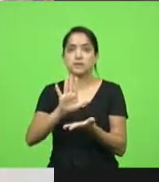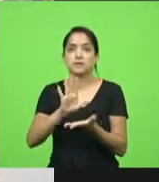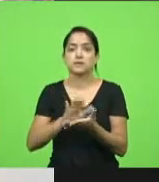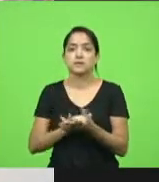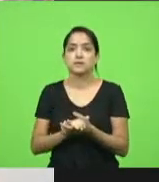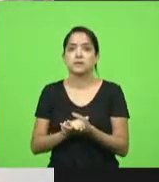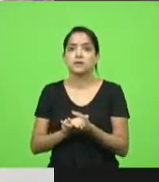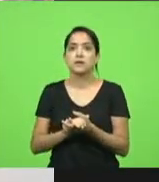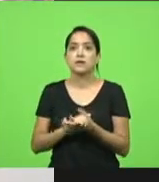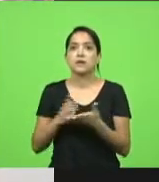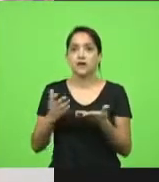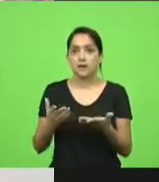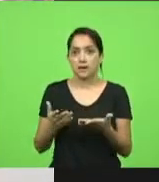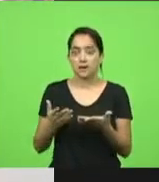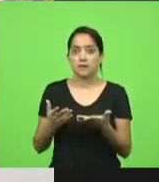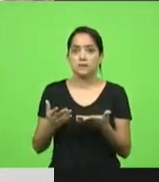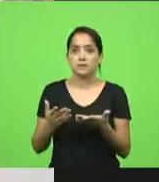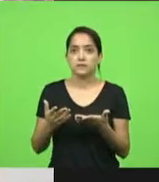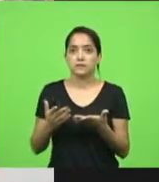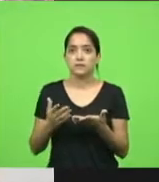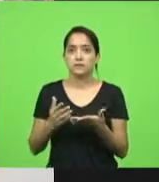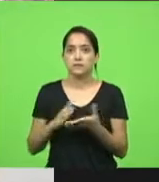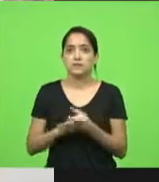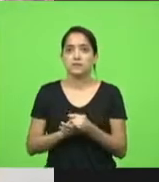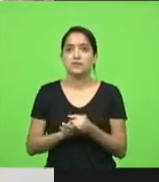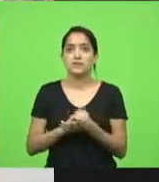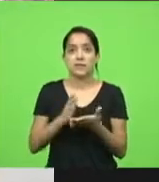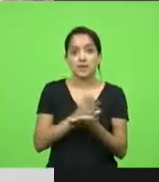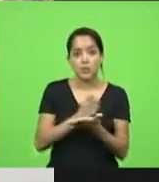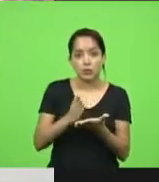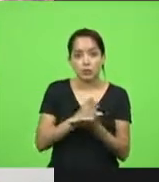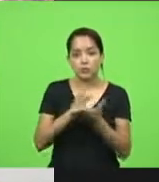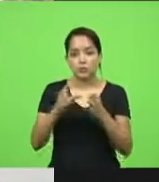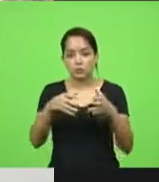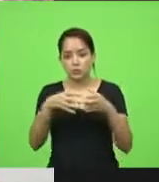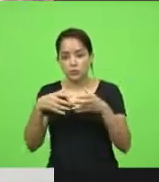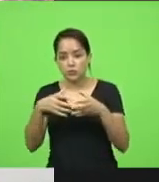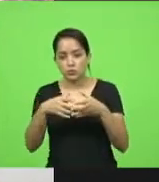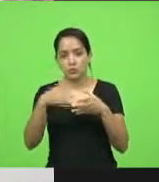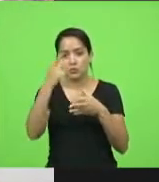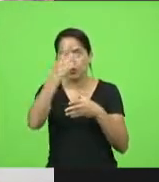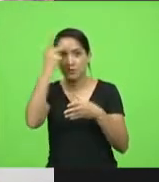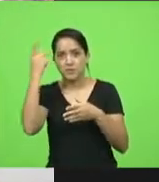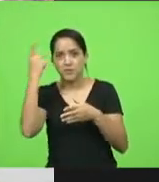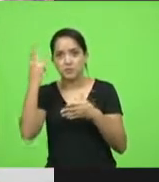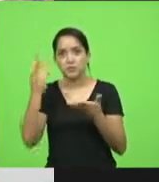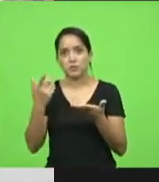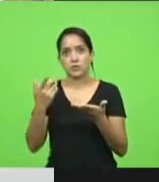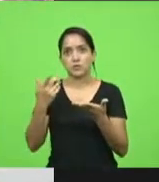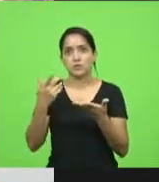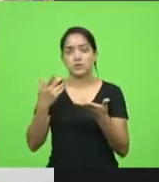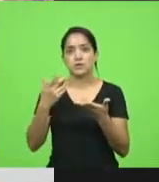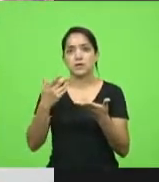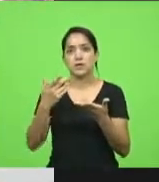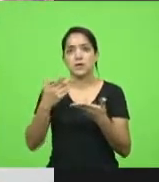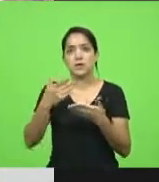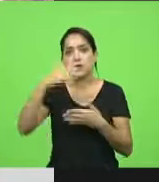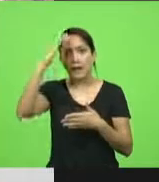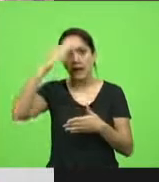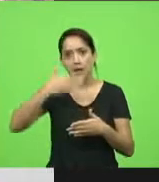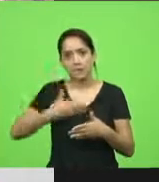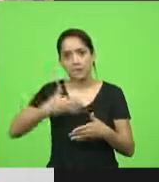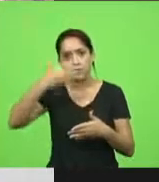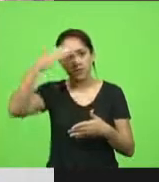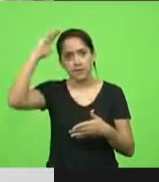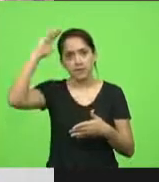tem também negacionistas, aquele pessoal rabinos ultra-ortodoxos que estão junto com muitas